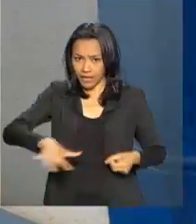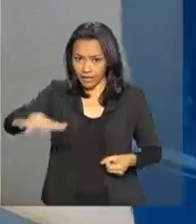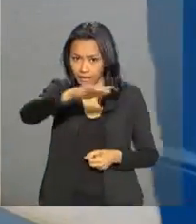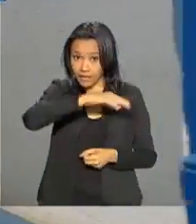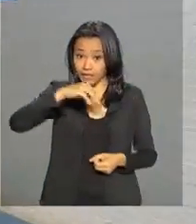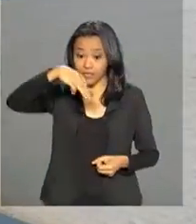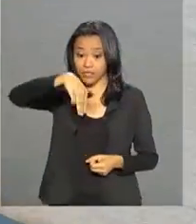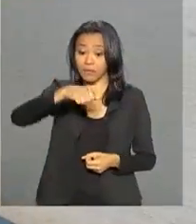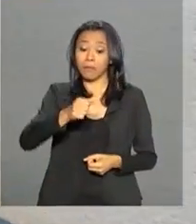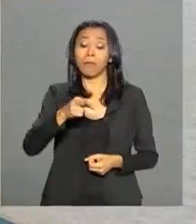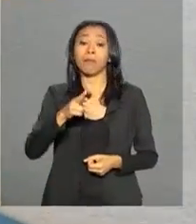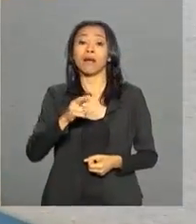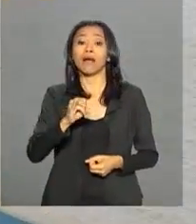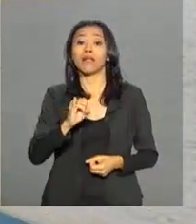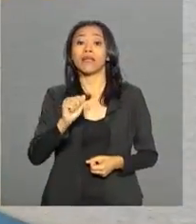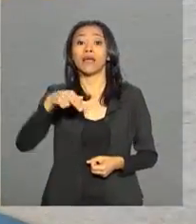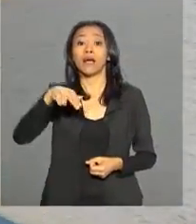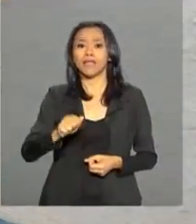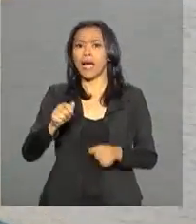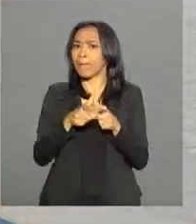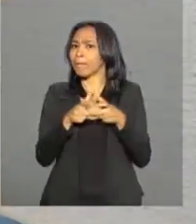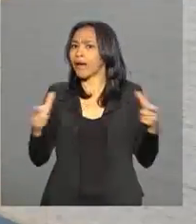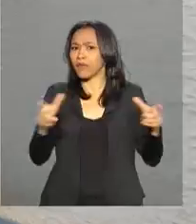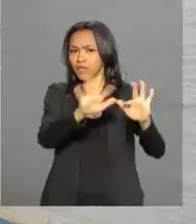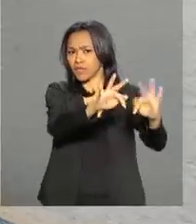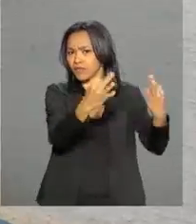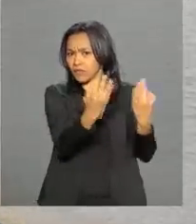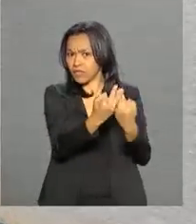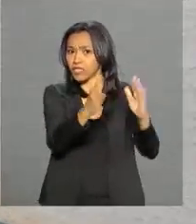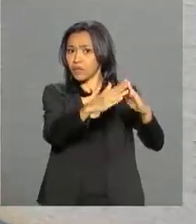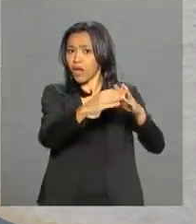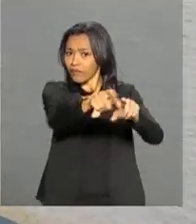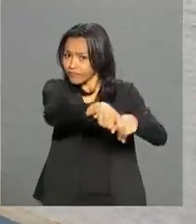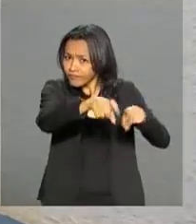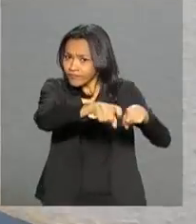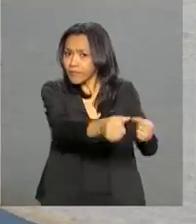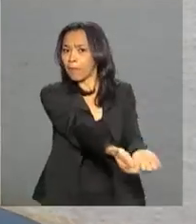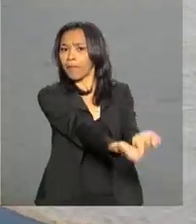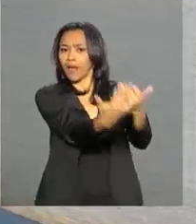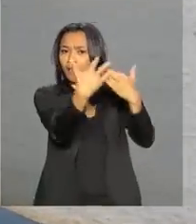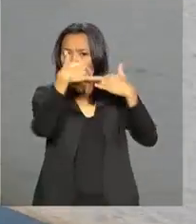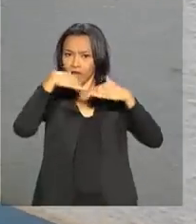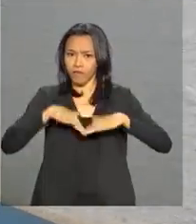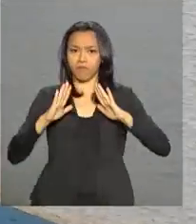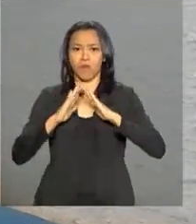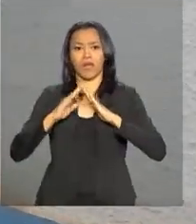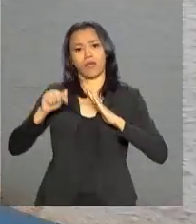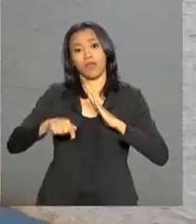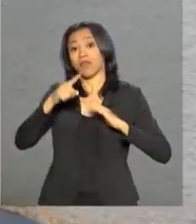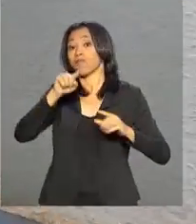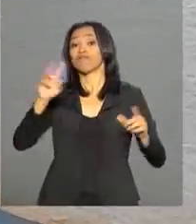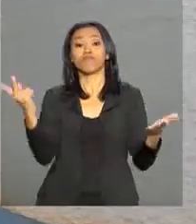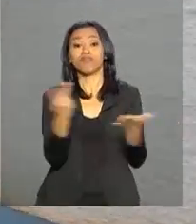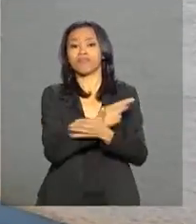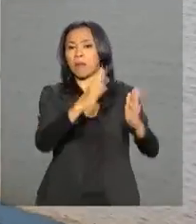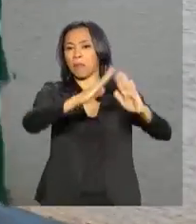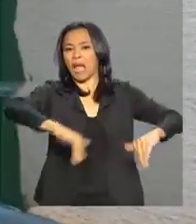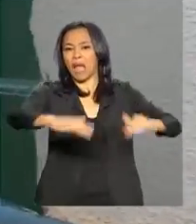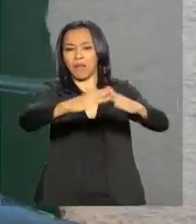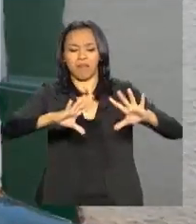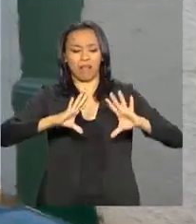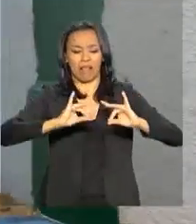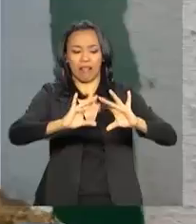a casa da maioria das famílias que viviam na zona rural do município e perderam as moradias afetadas pela lama.